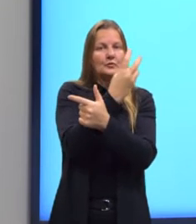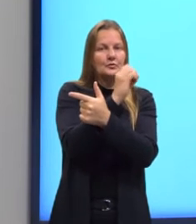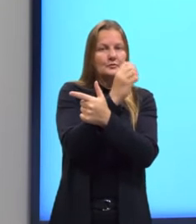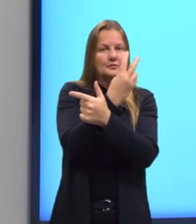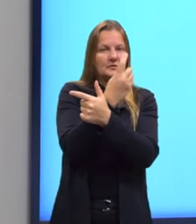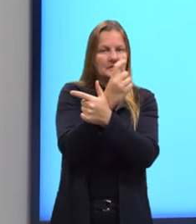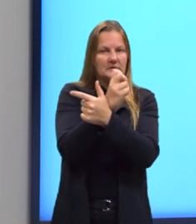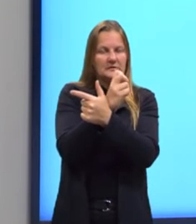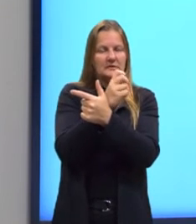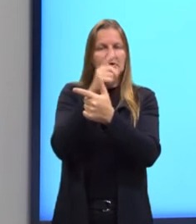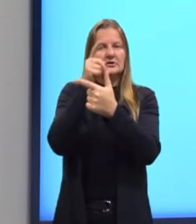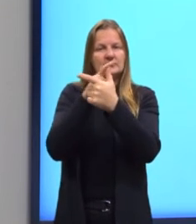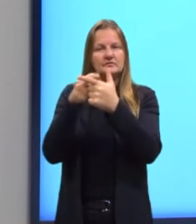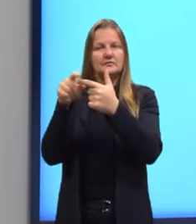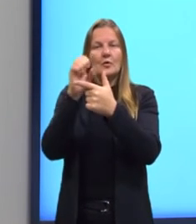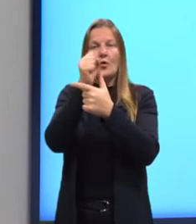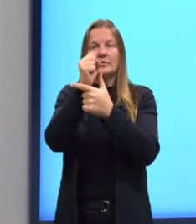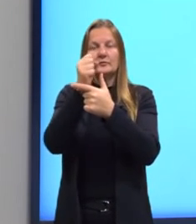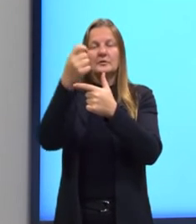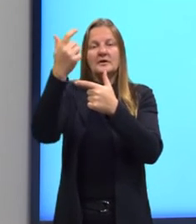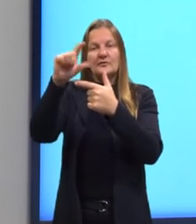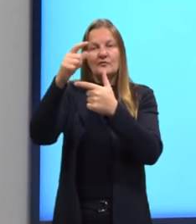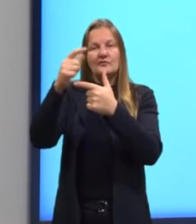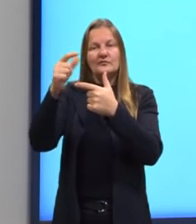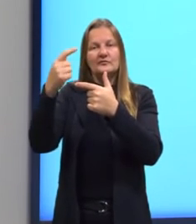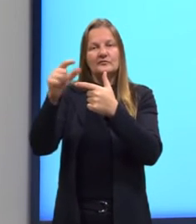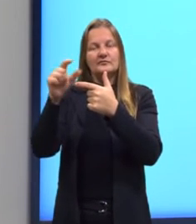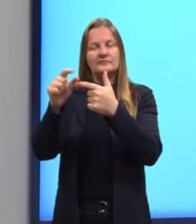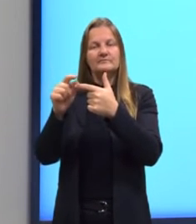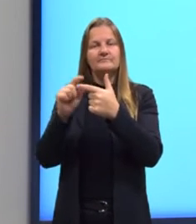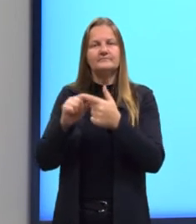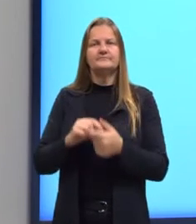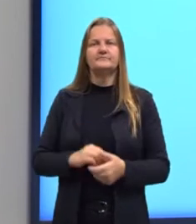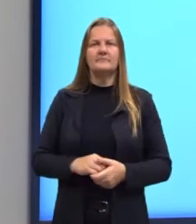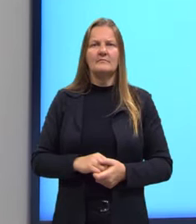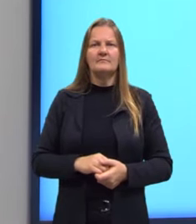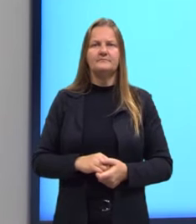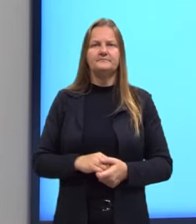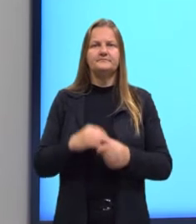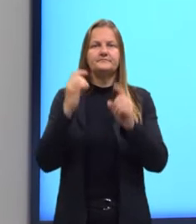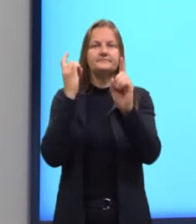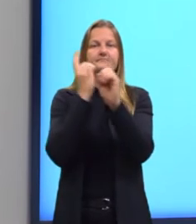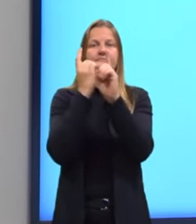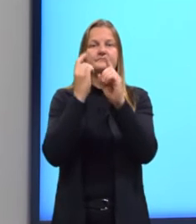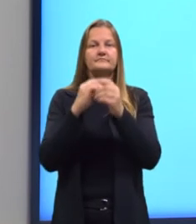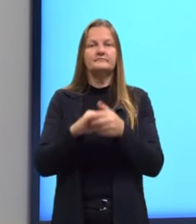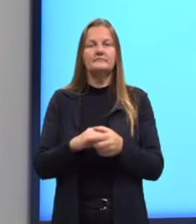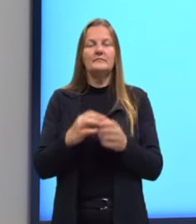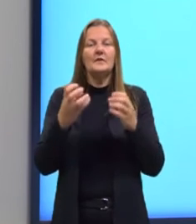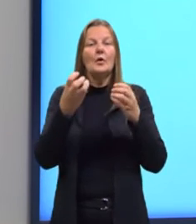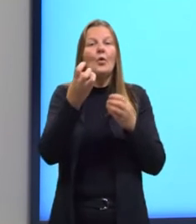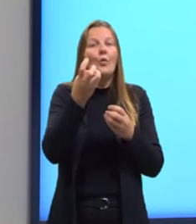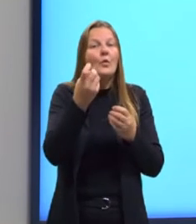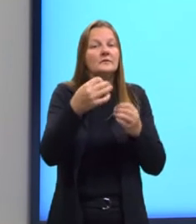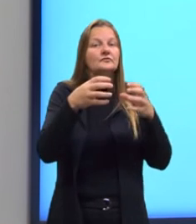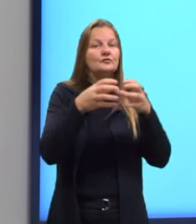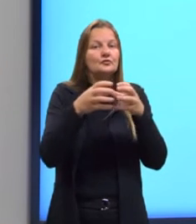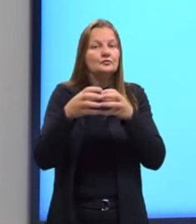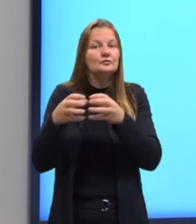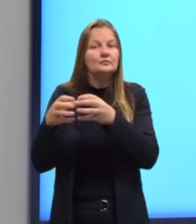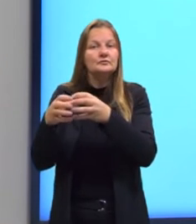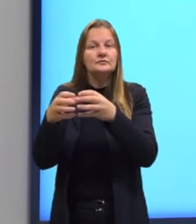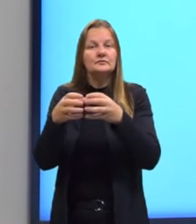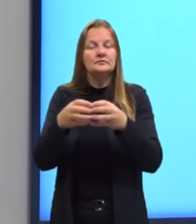fatores que se repetem. Ao fazer isso, nós descobrimos quantos grupos serão repetidos